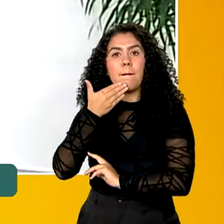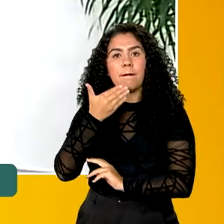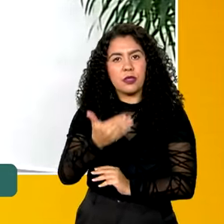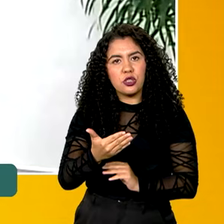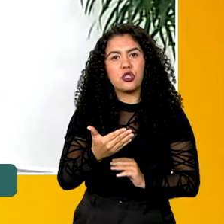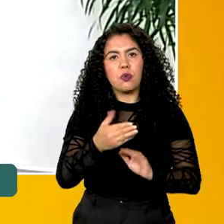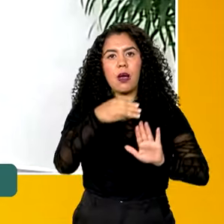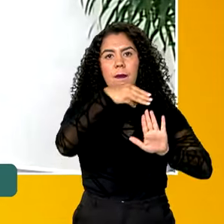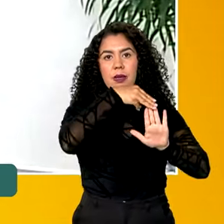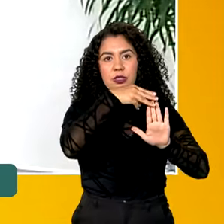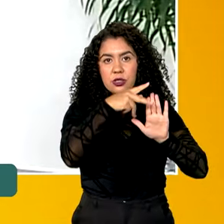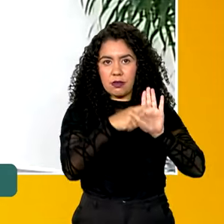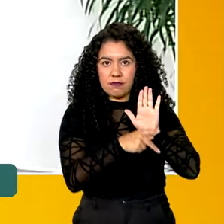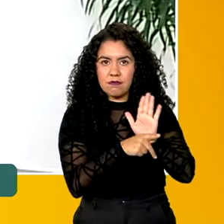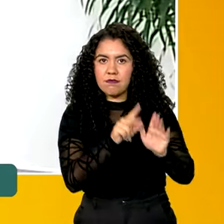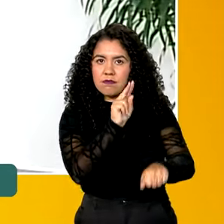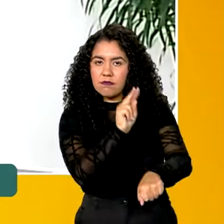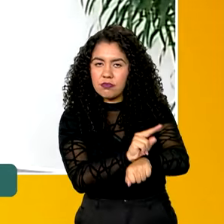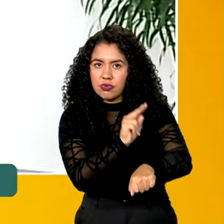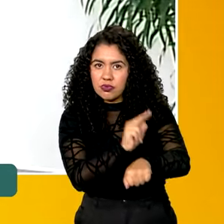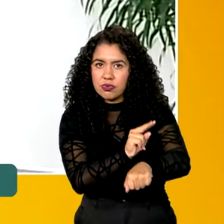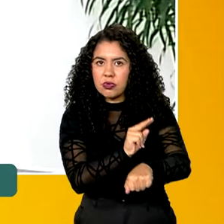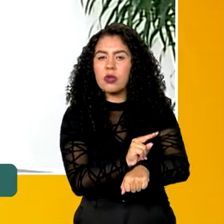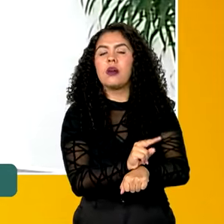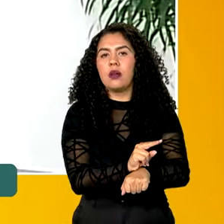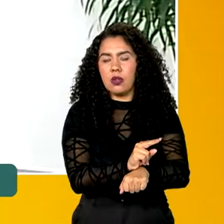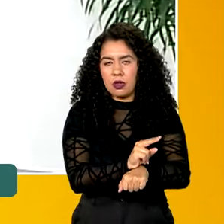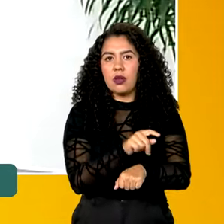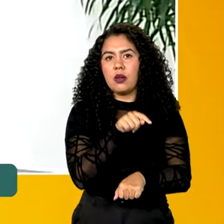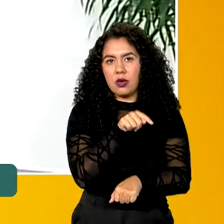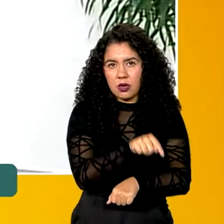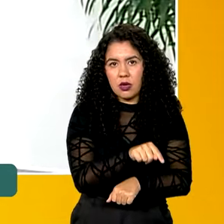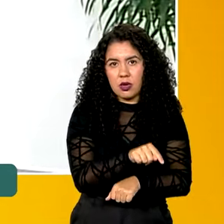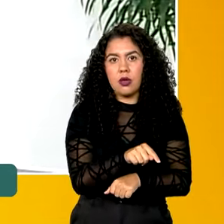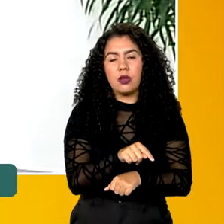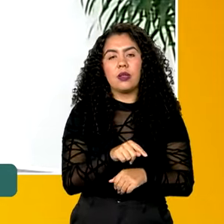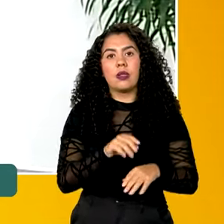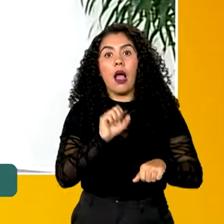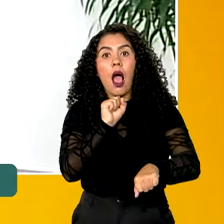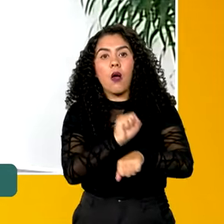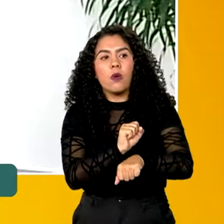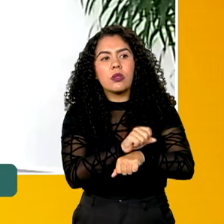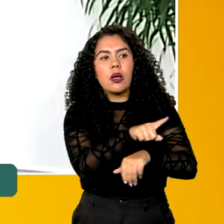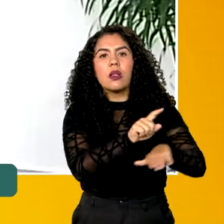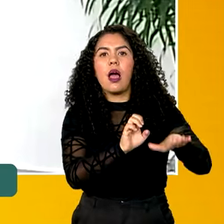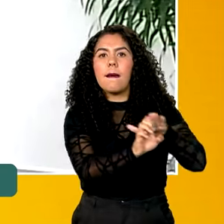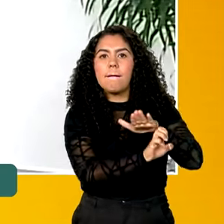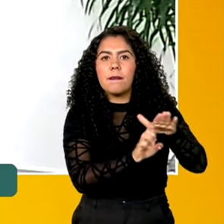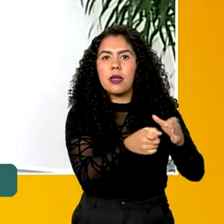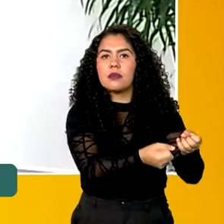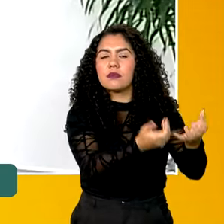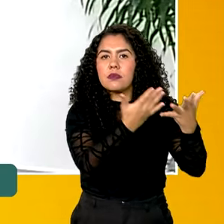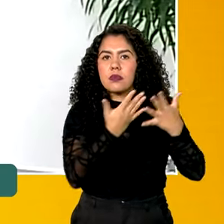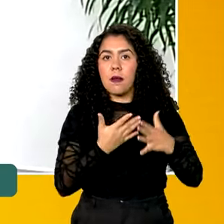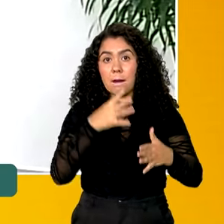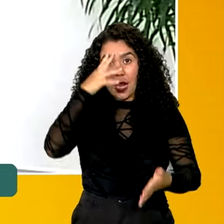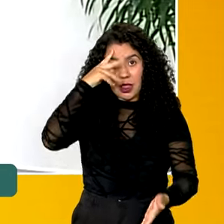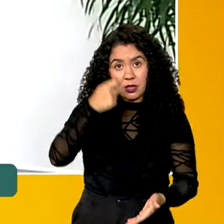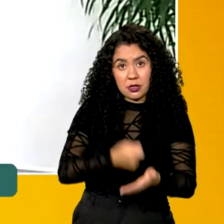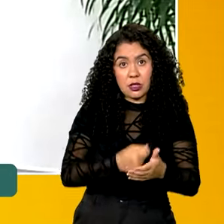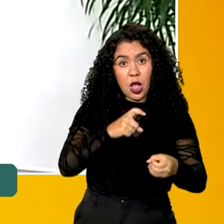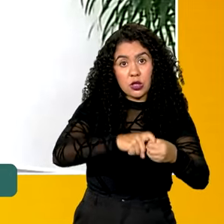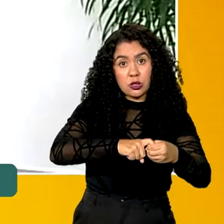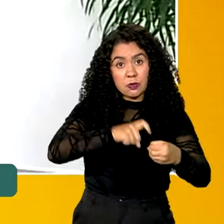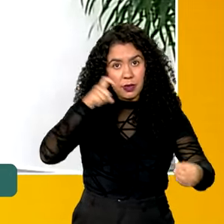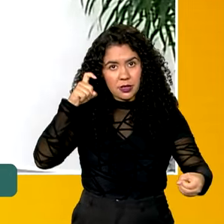que é uma decisão de natureza cautelar, né? Ainda antes de ouvir a empresa, para determinar a suspensão da política de